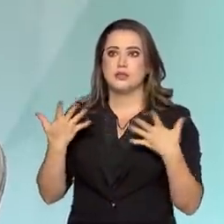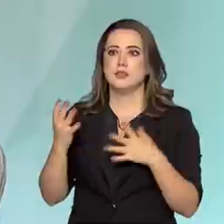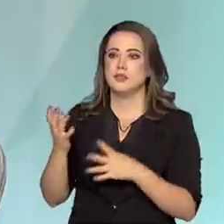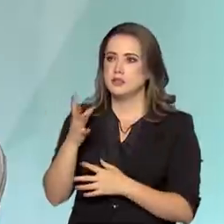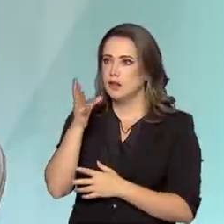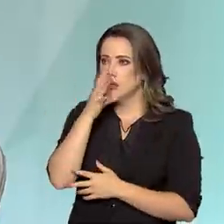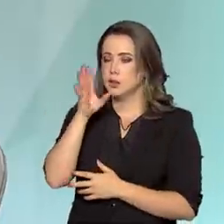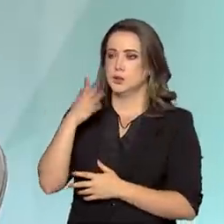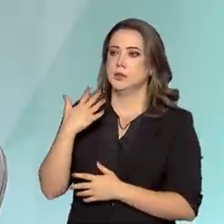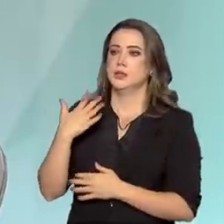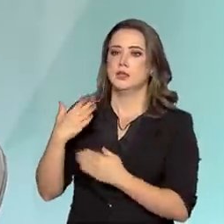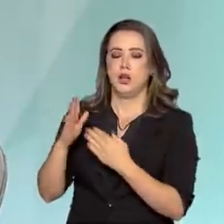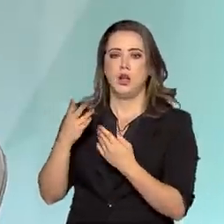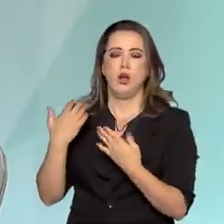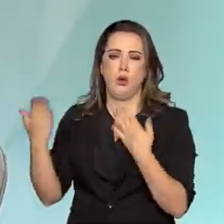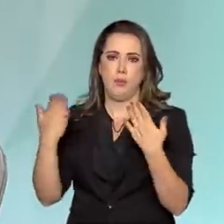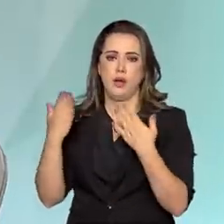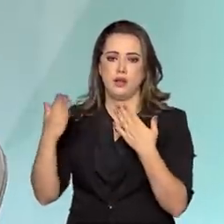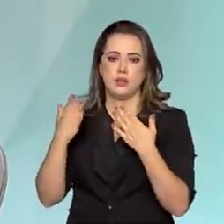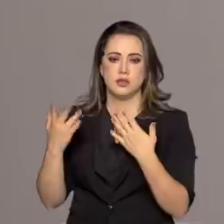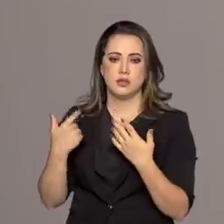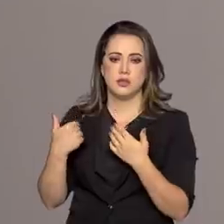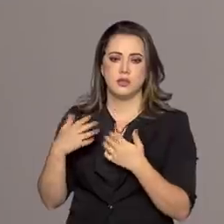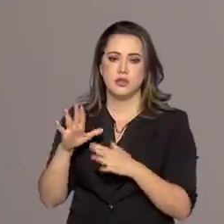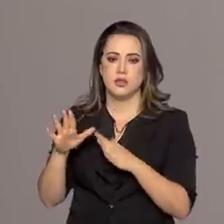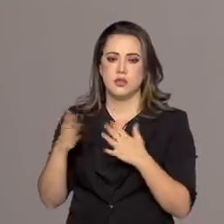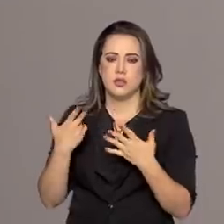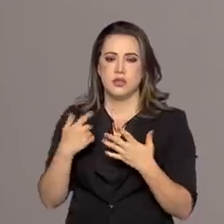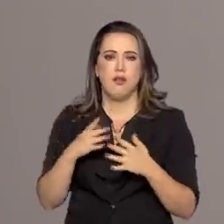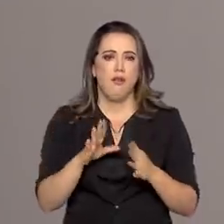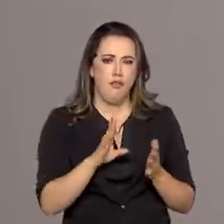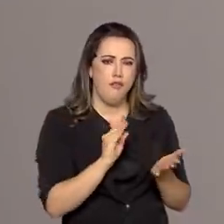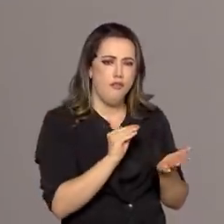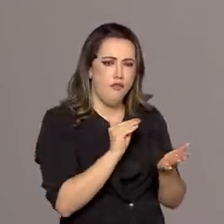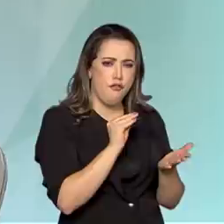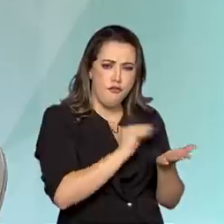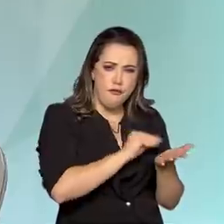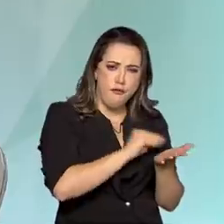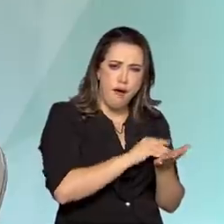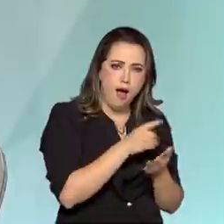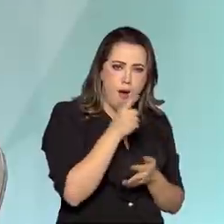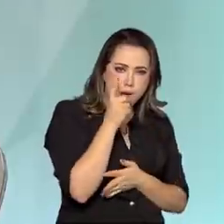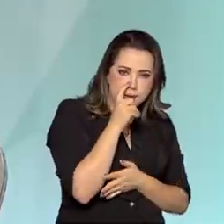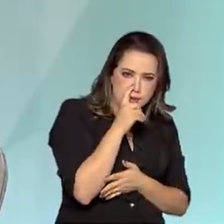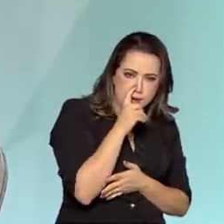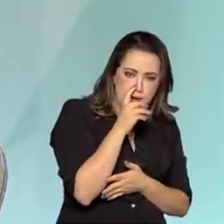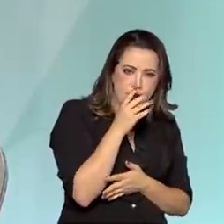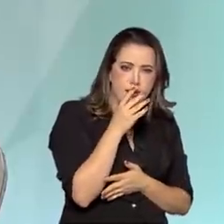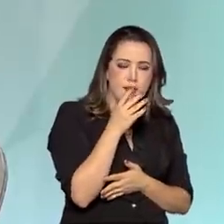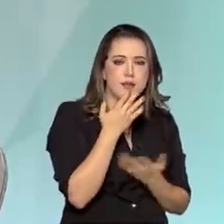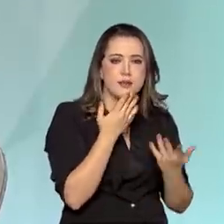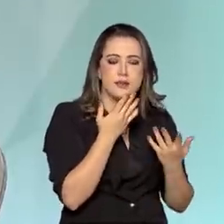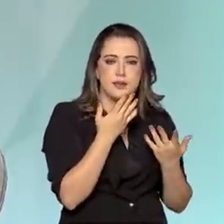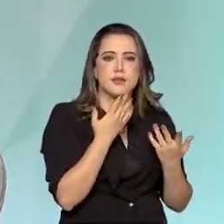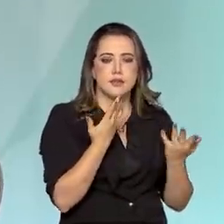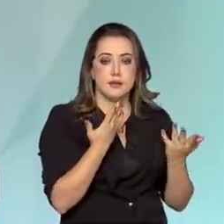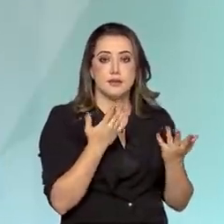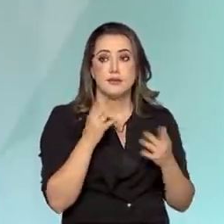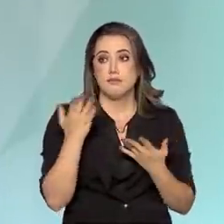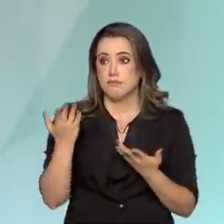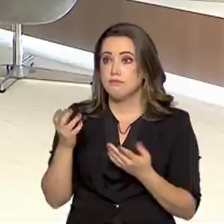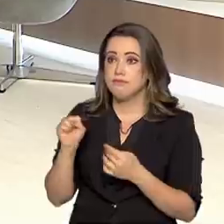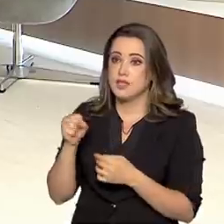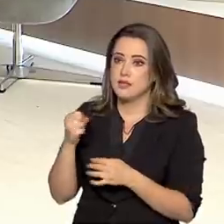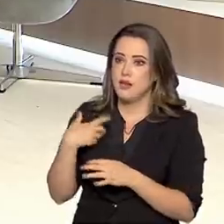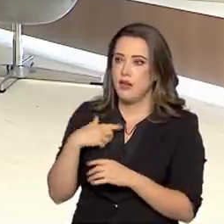impacto de intimidação. algumas pessoas... Não próxima, né? Isso. É isso. Algumas pessoas podem pensar, eu sou muito pequena para ela. Não é verdade? E quando